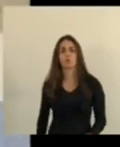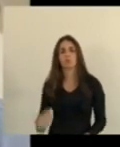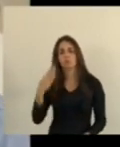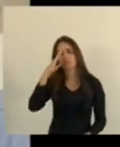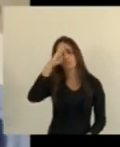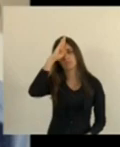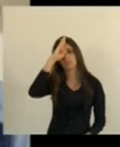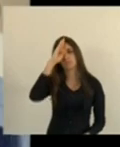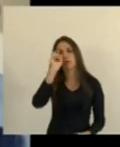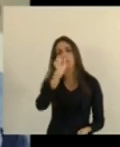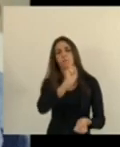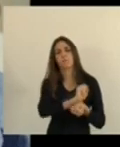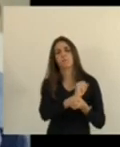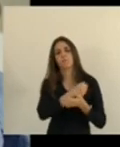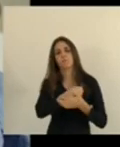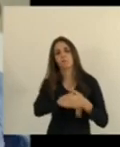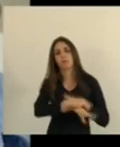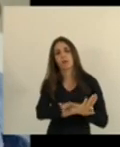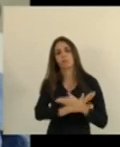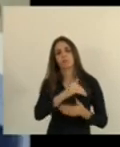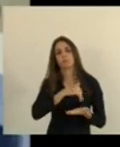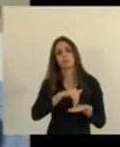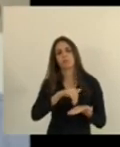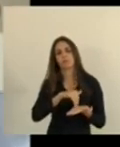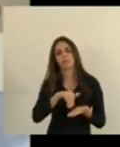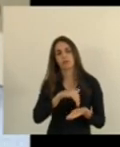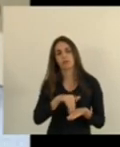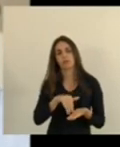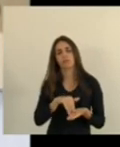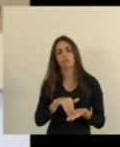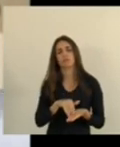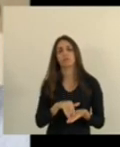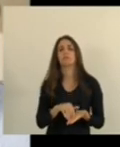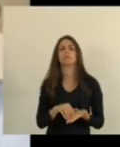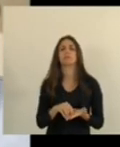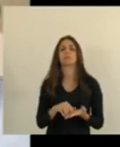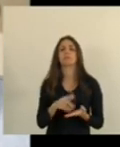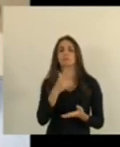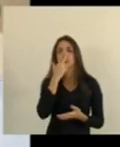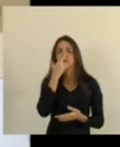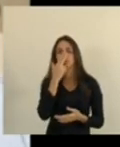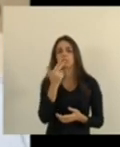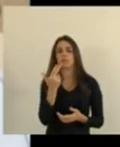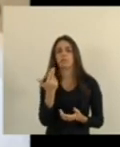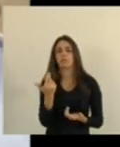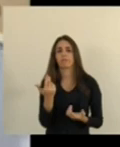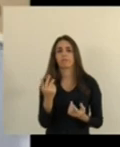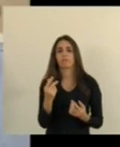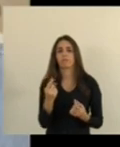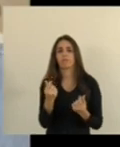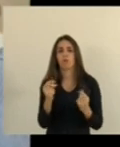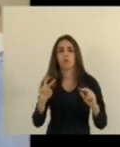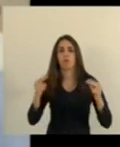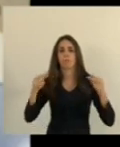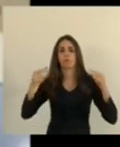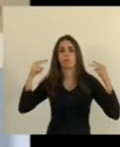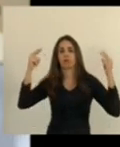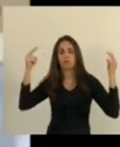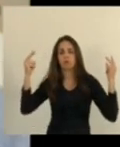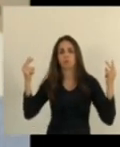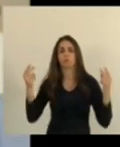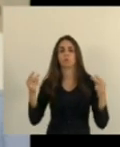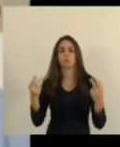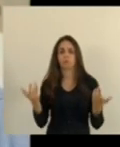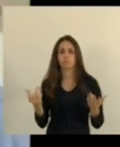encontrem parados na secretaria com o aumento das construções subindo assustadoramente muito